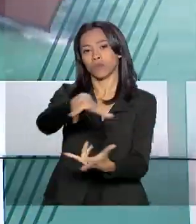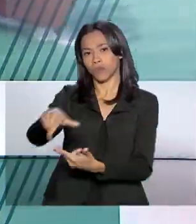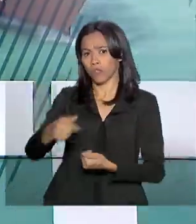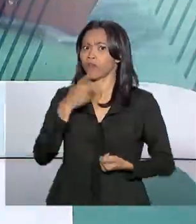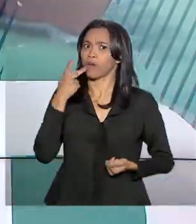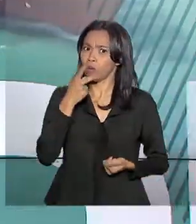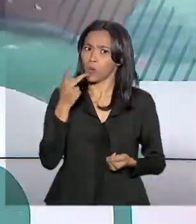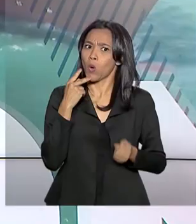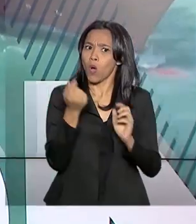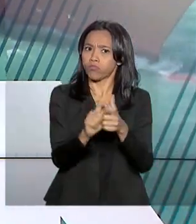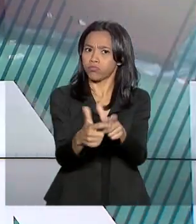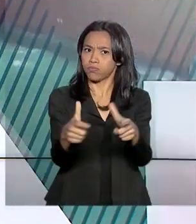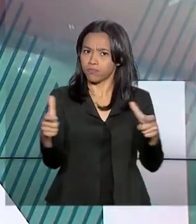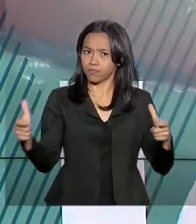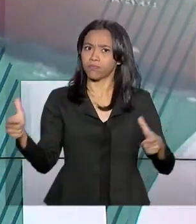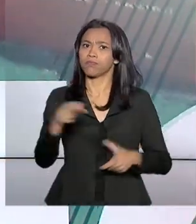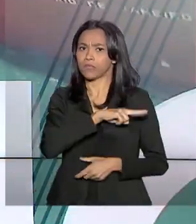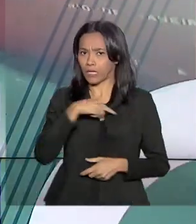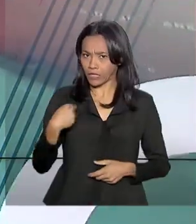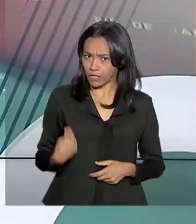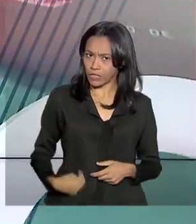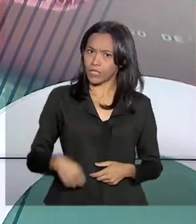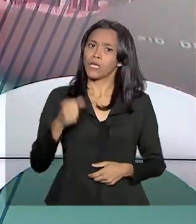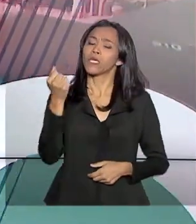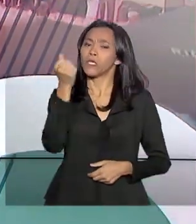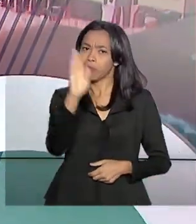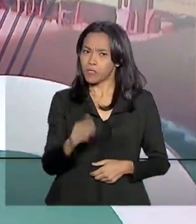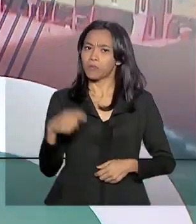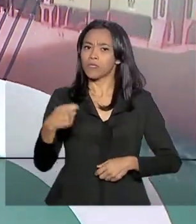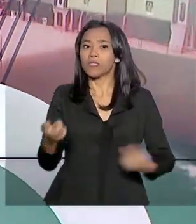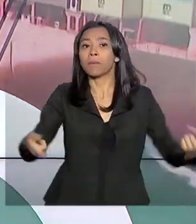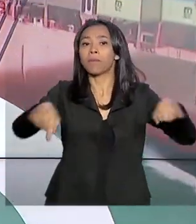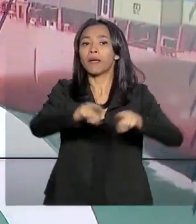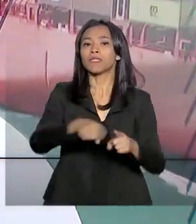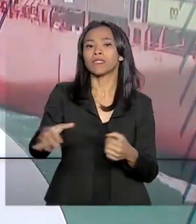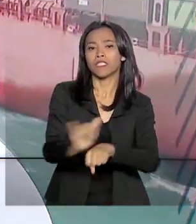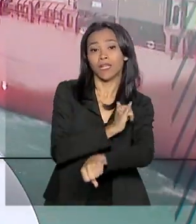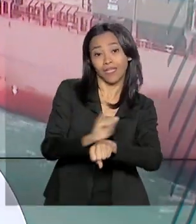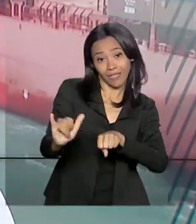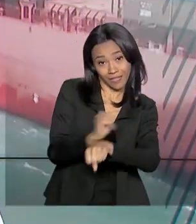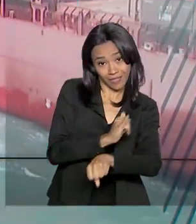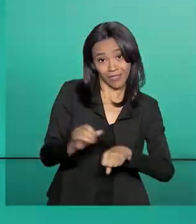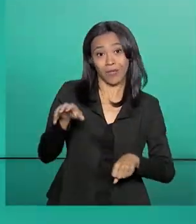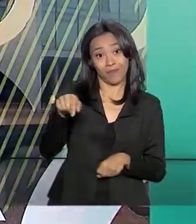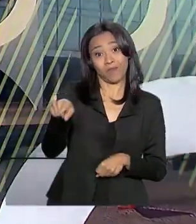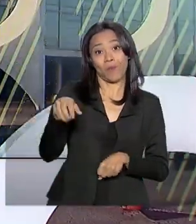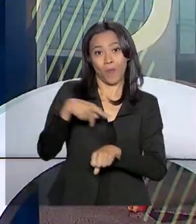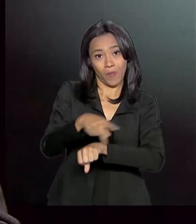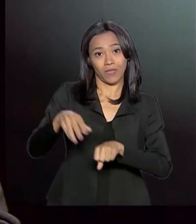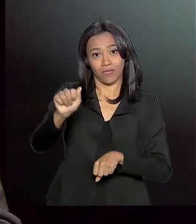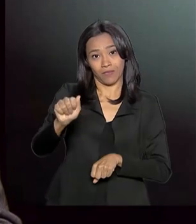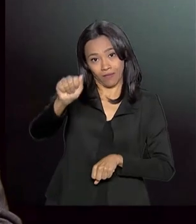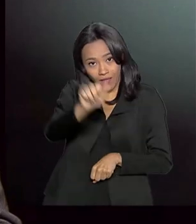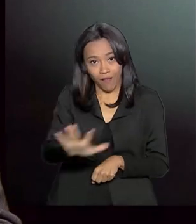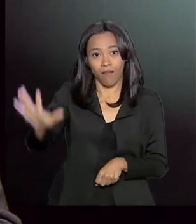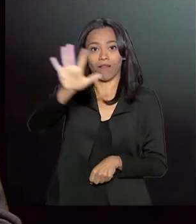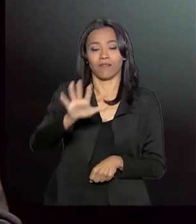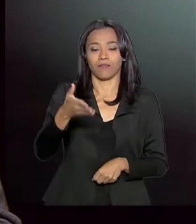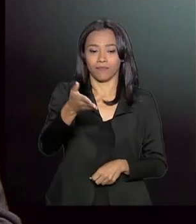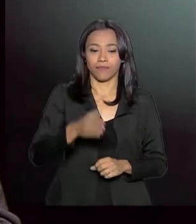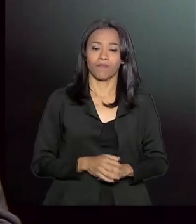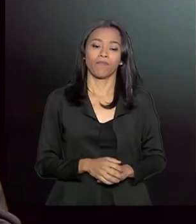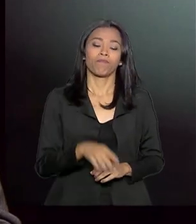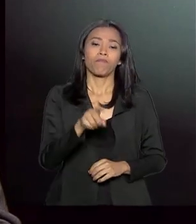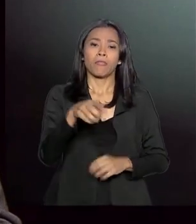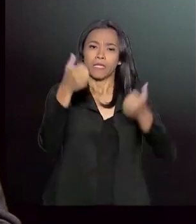crescimento da China e disse que o Brasil precisa ter parceria estratégica com o país asiático. A China